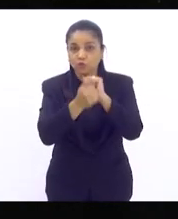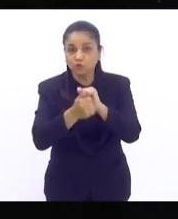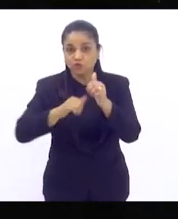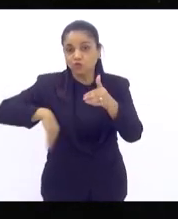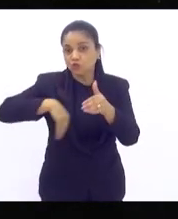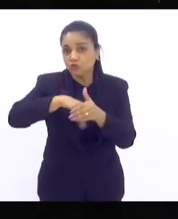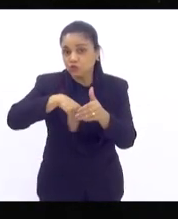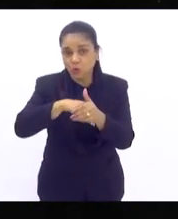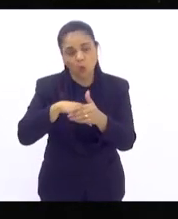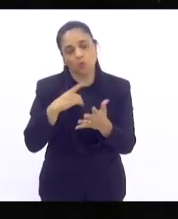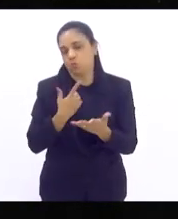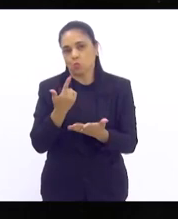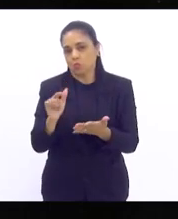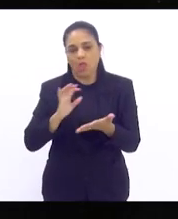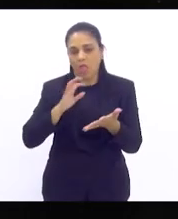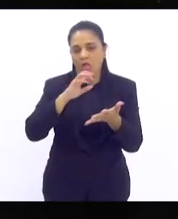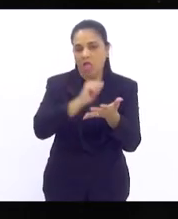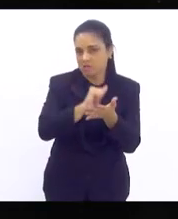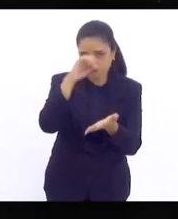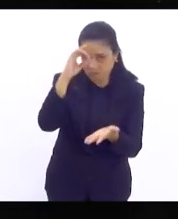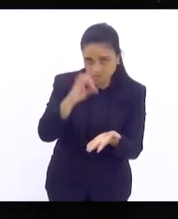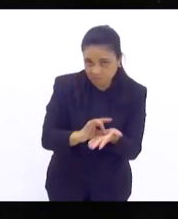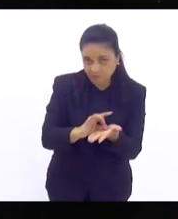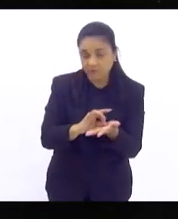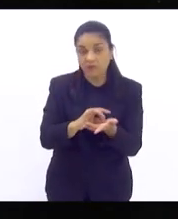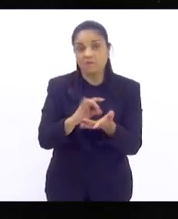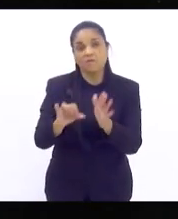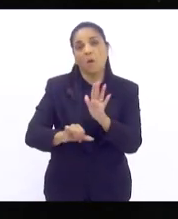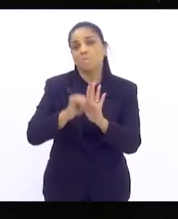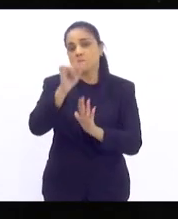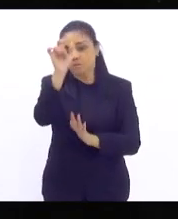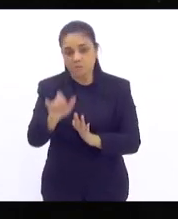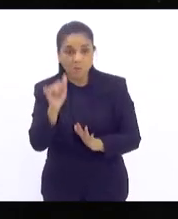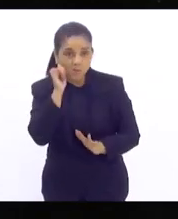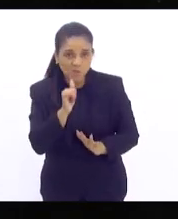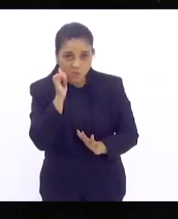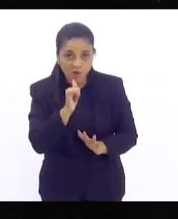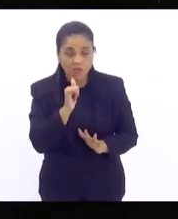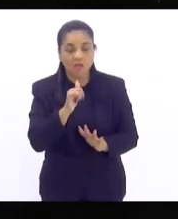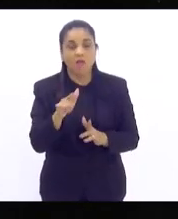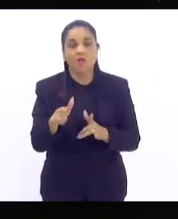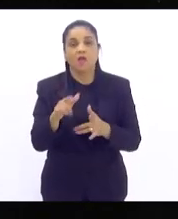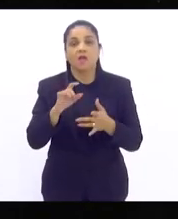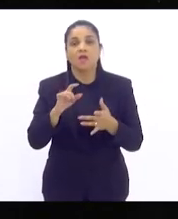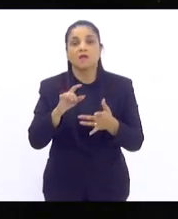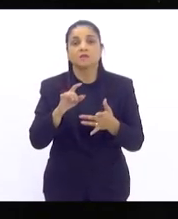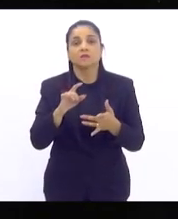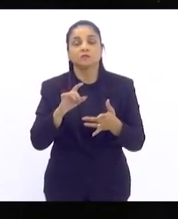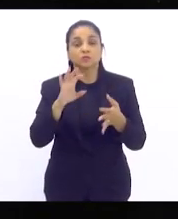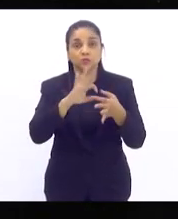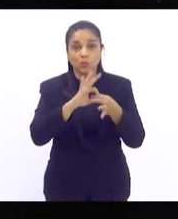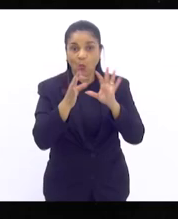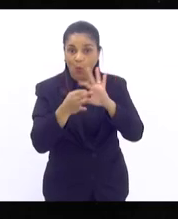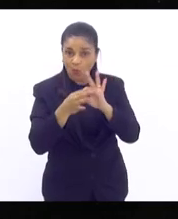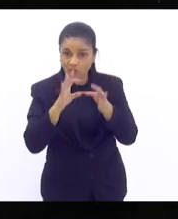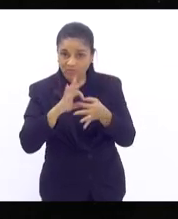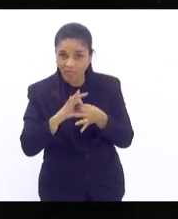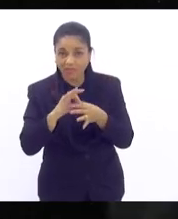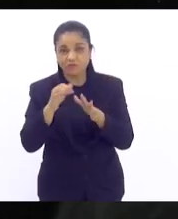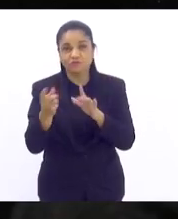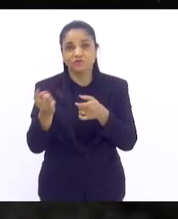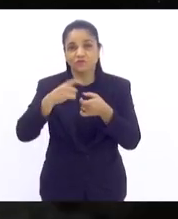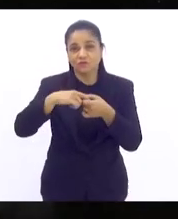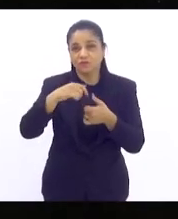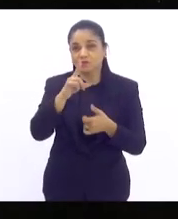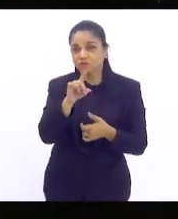haja um registro oficial. Então, nesse contexto, e após a tentativa de golpe no dia 8 de janeiro